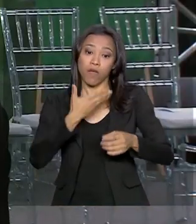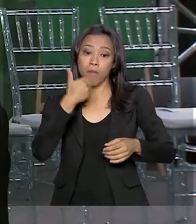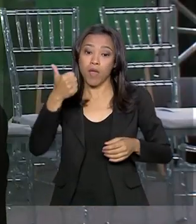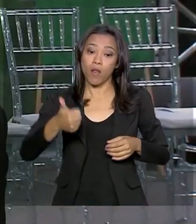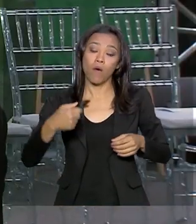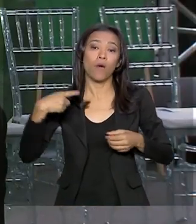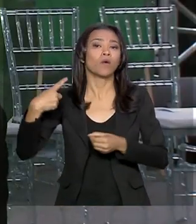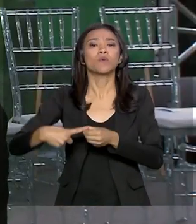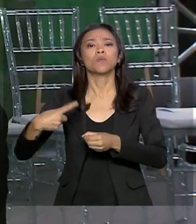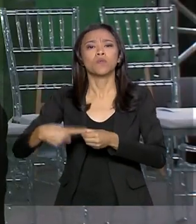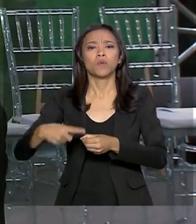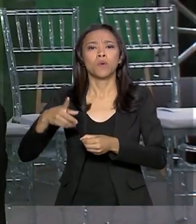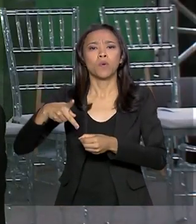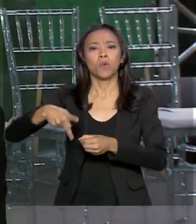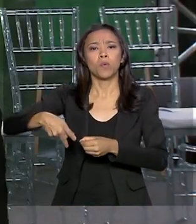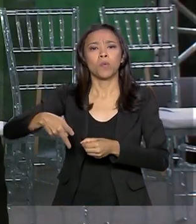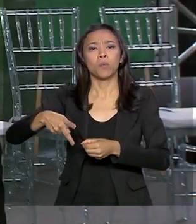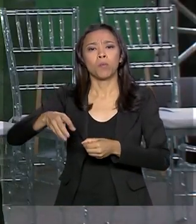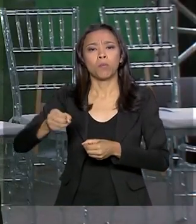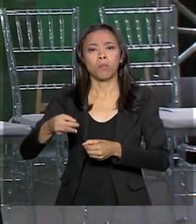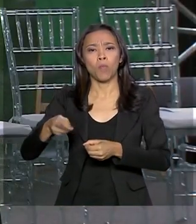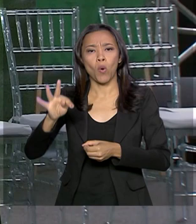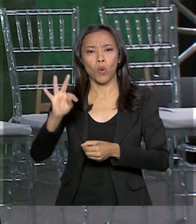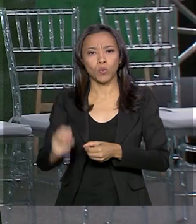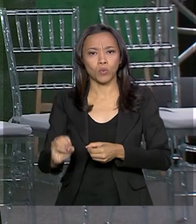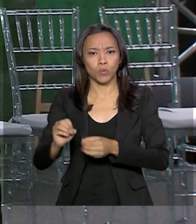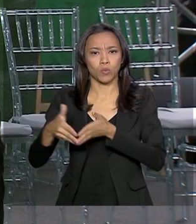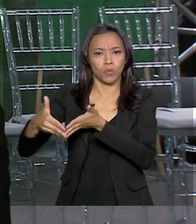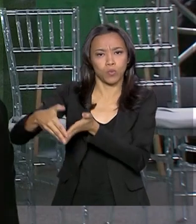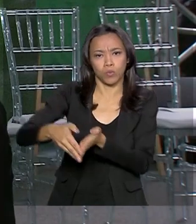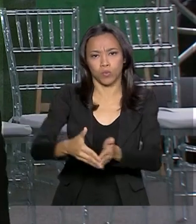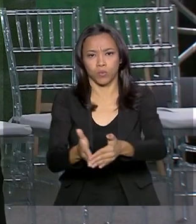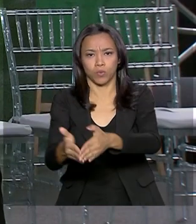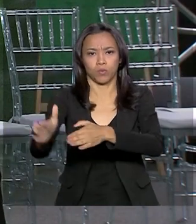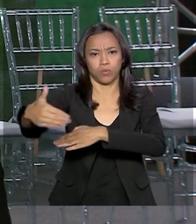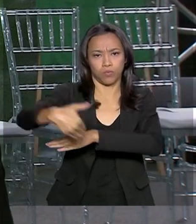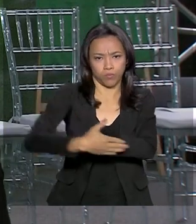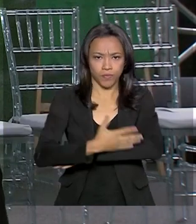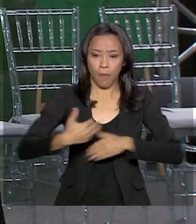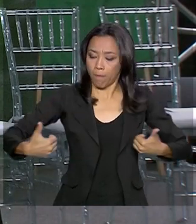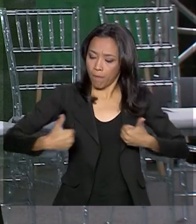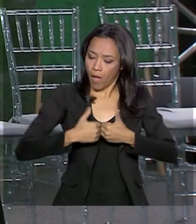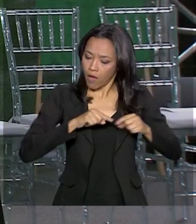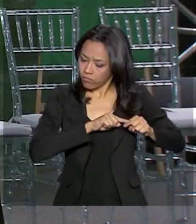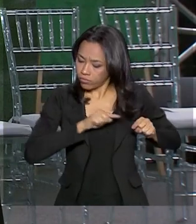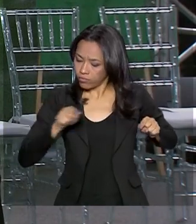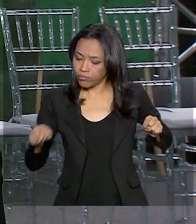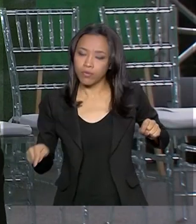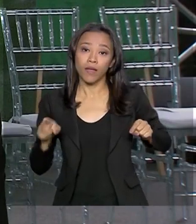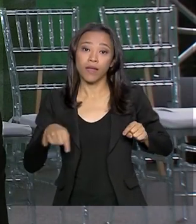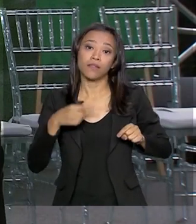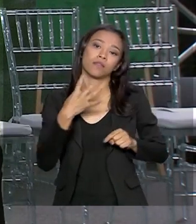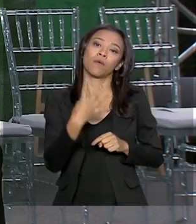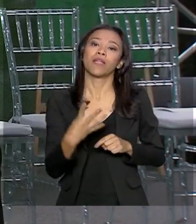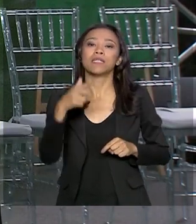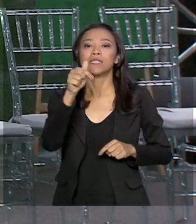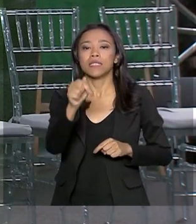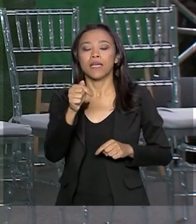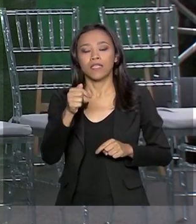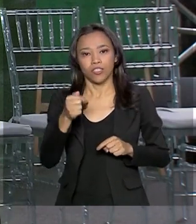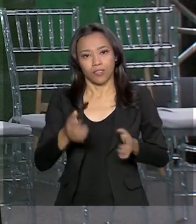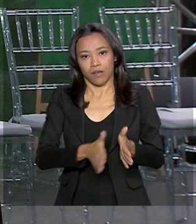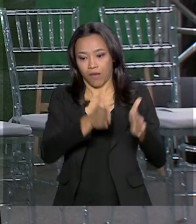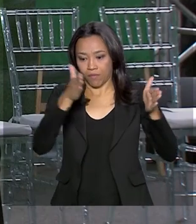Porto do Rio Grande, que fica depois de Pelotas. Esses 47 quilômetros duplicados, eles beneficiam